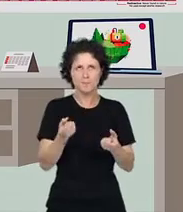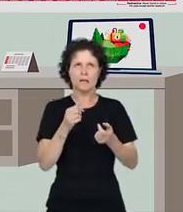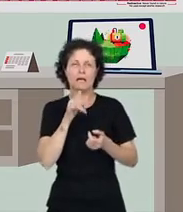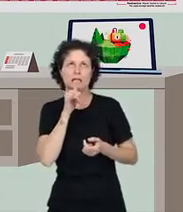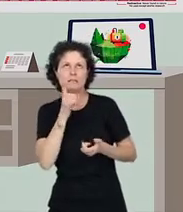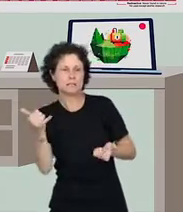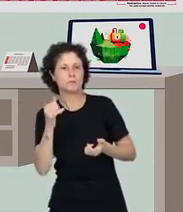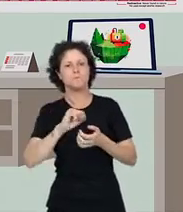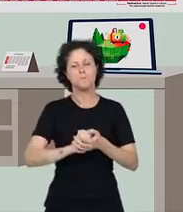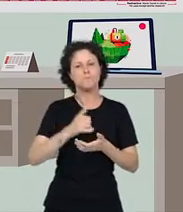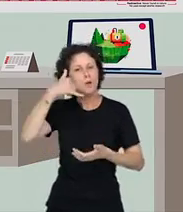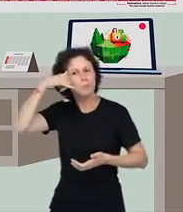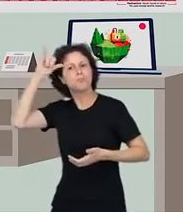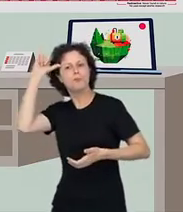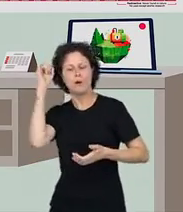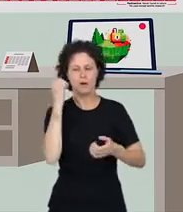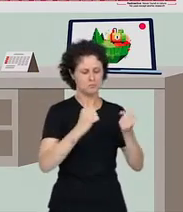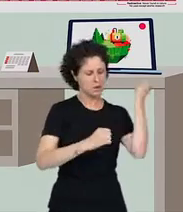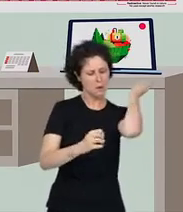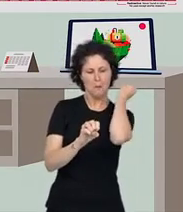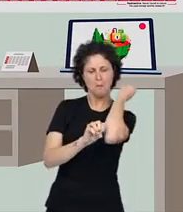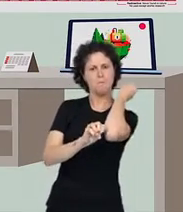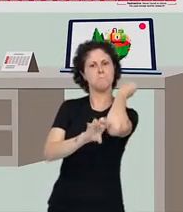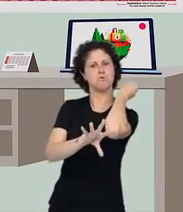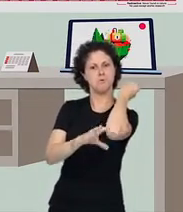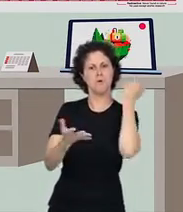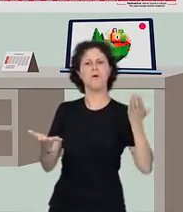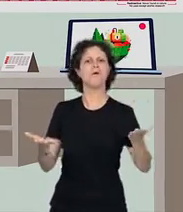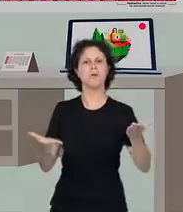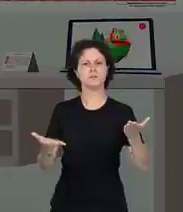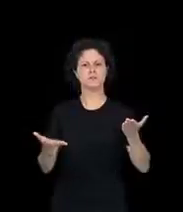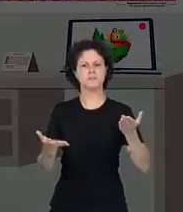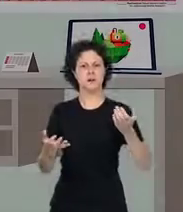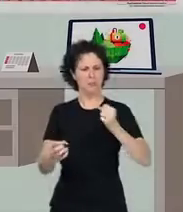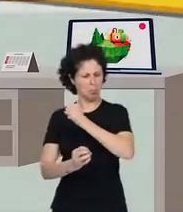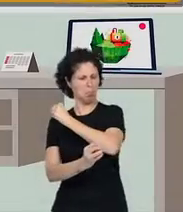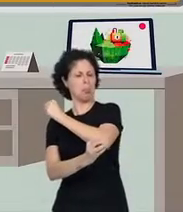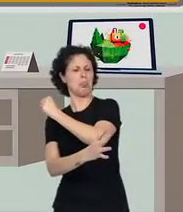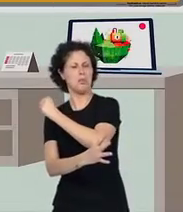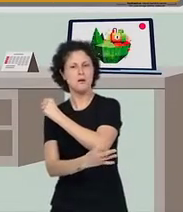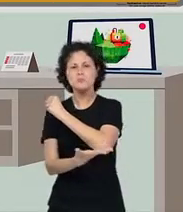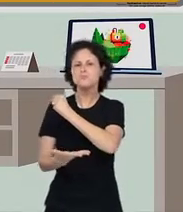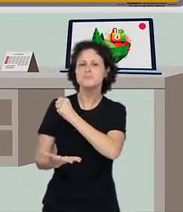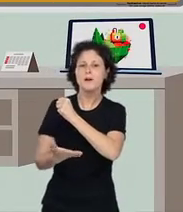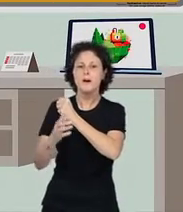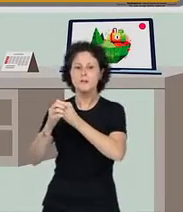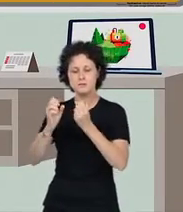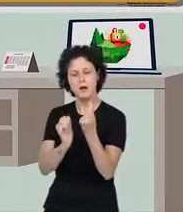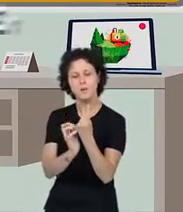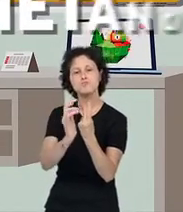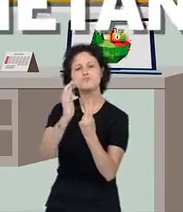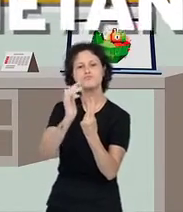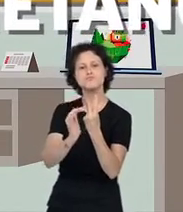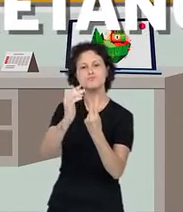É, o arroto e o pum dos gados poluem mais que os próprios carros. Durante a digestão, esses animais